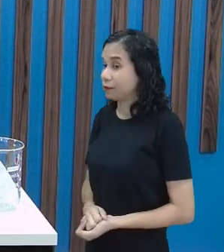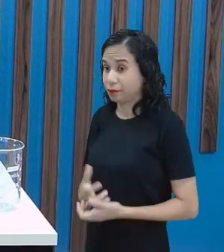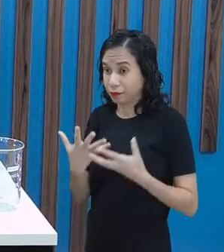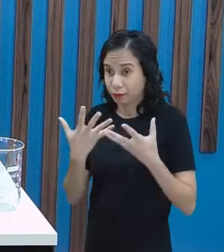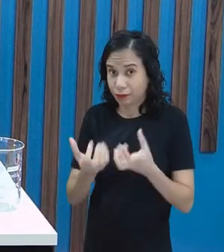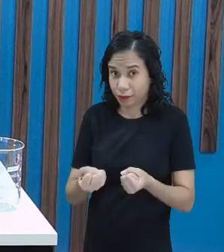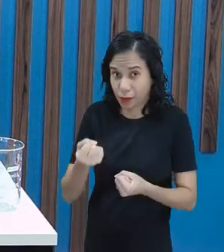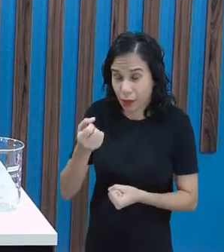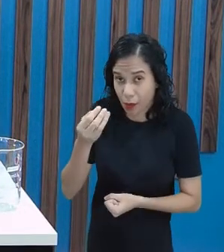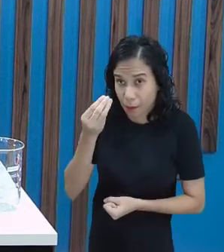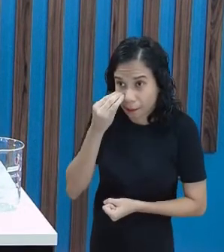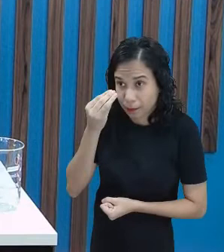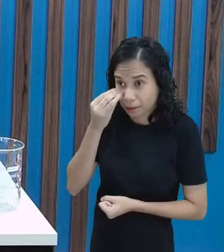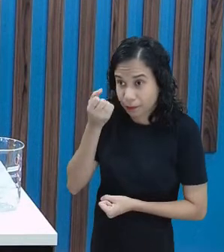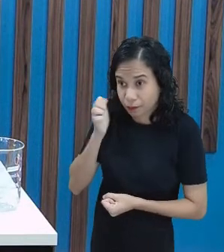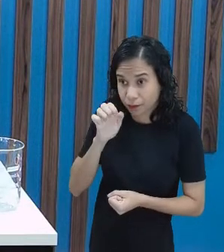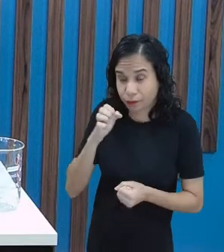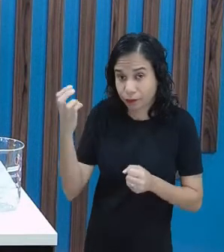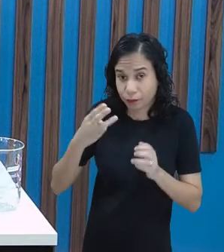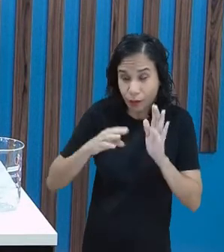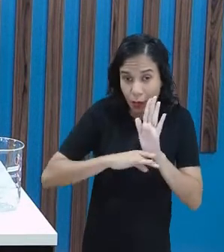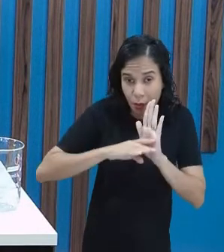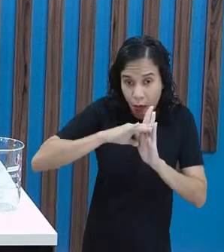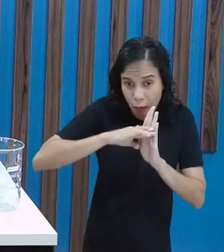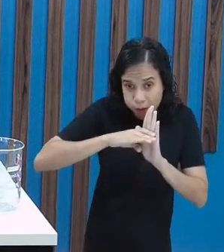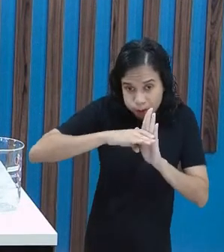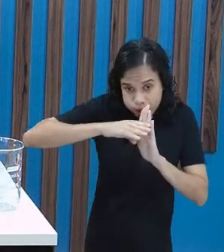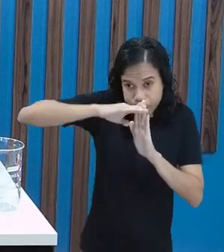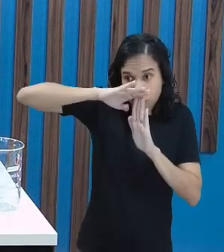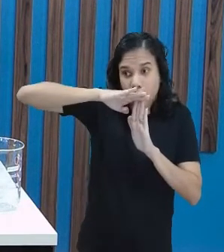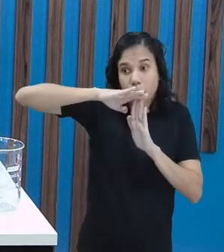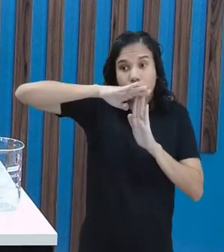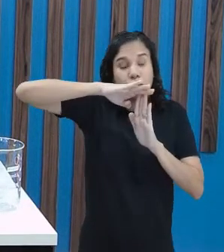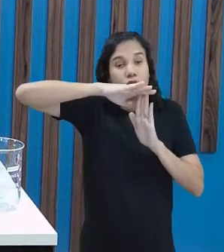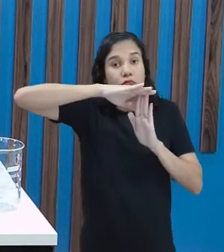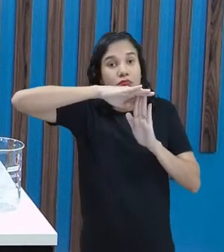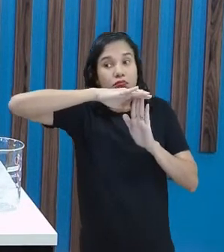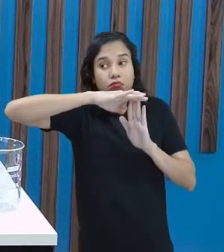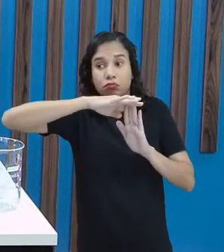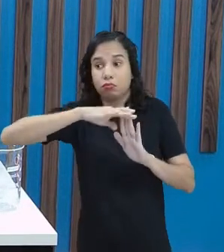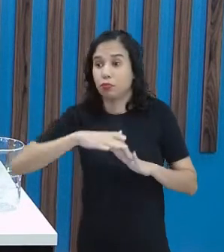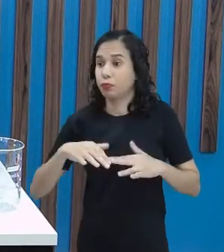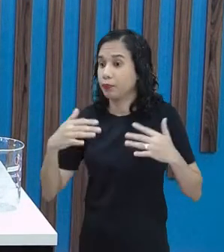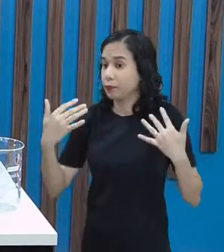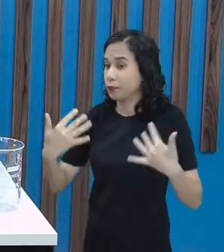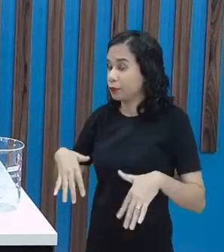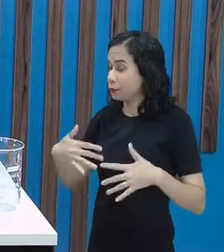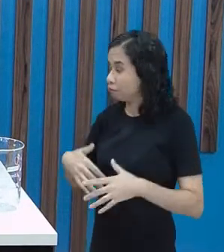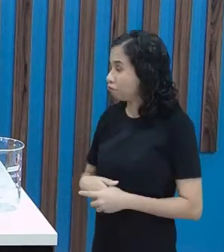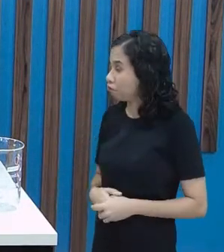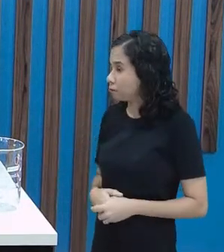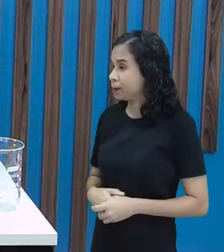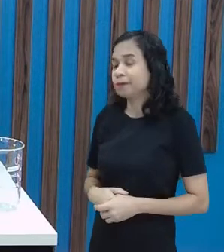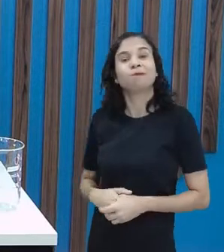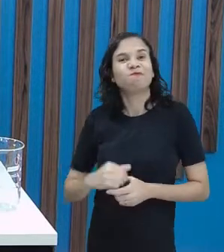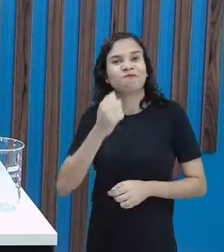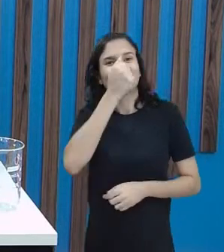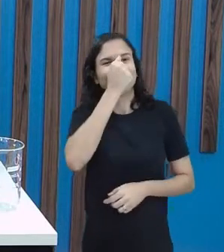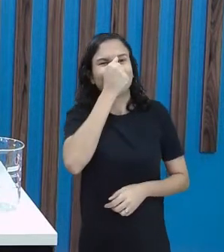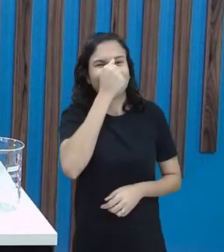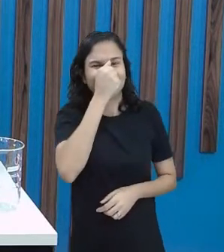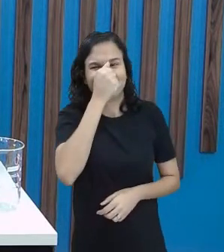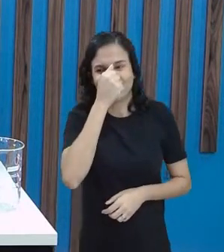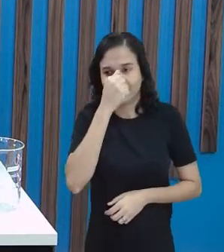Vamos verificar se com essa terceira vai encher aqui, ó. Uau! Encheu nossa